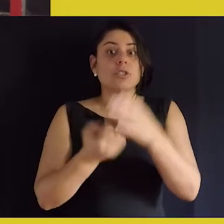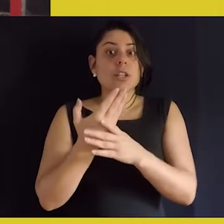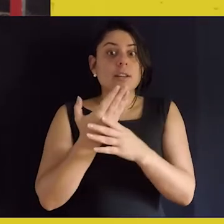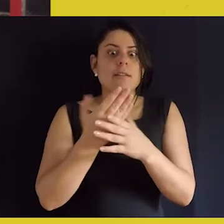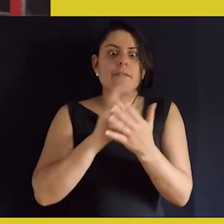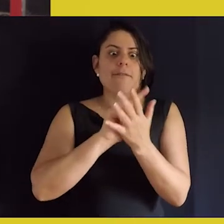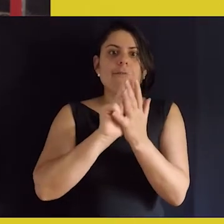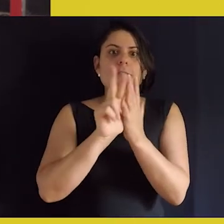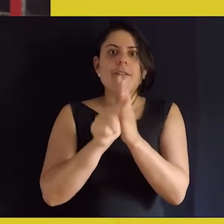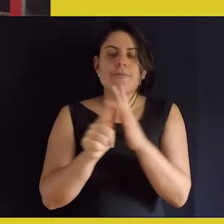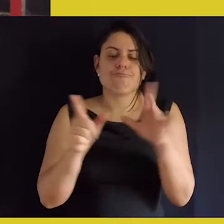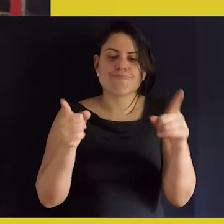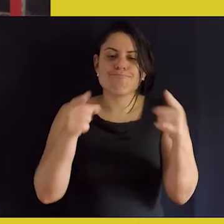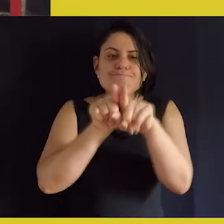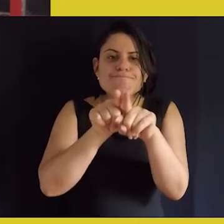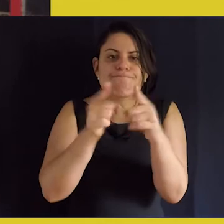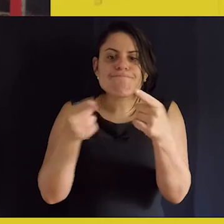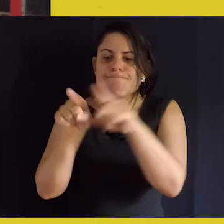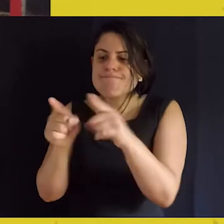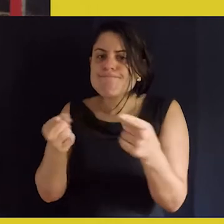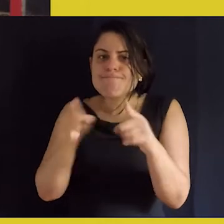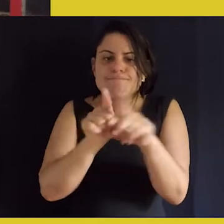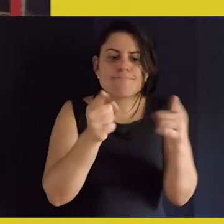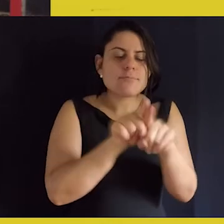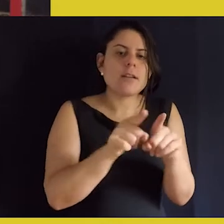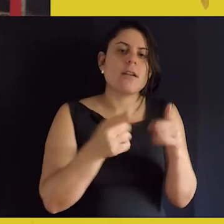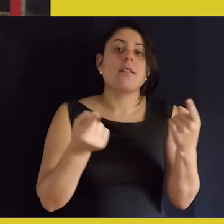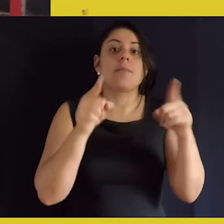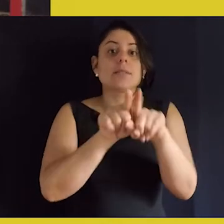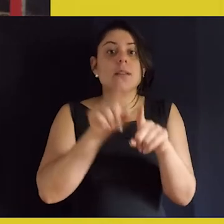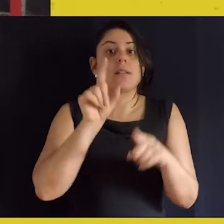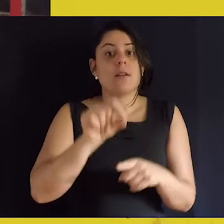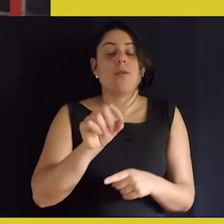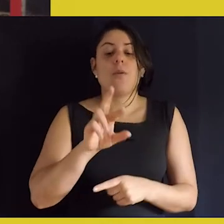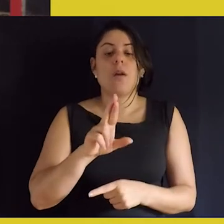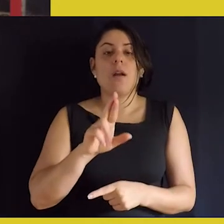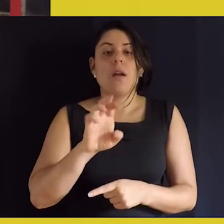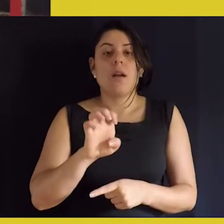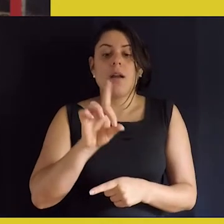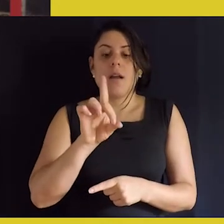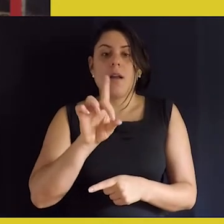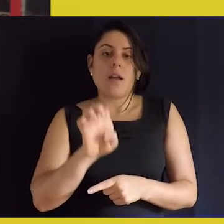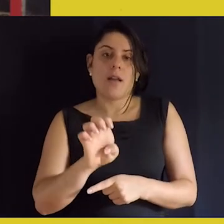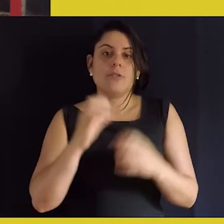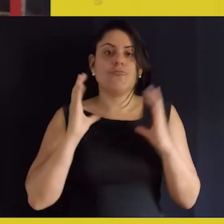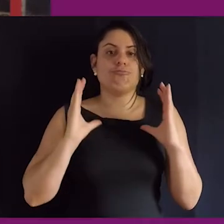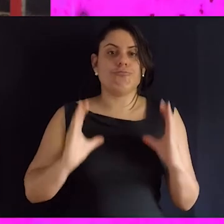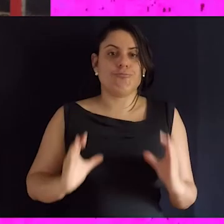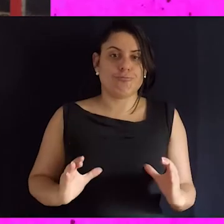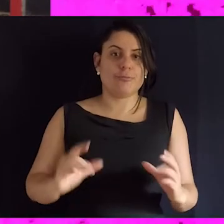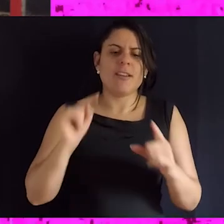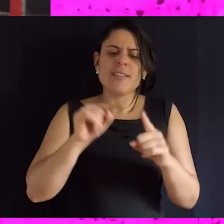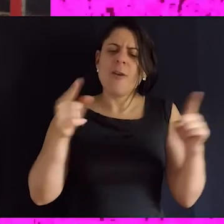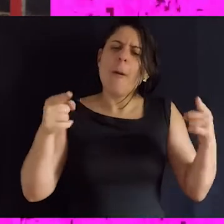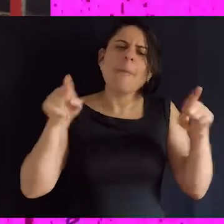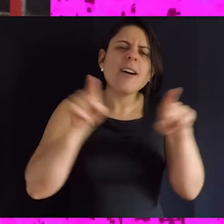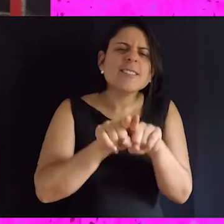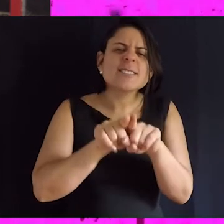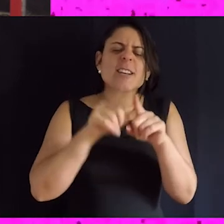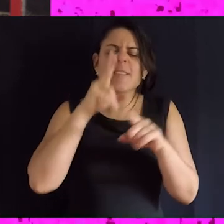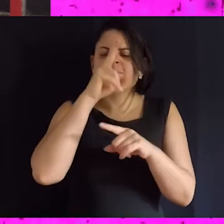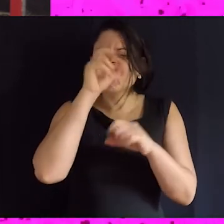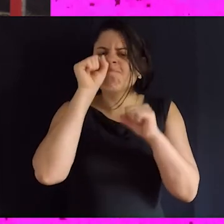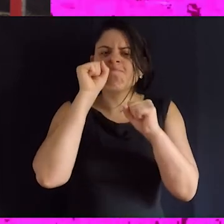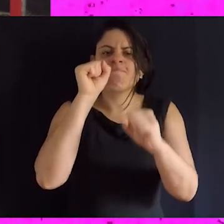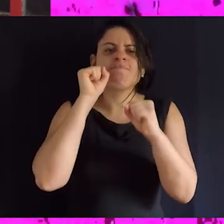encontrando, né, e aí a gente começa a criar uma série de parcerias, né, a gente cria a parceria com a Rede Cidadã, que tem